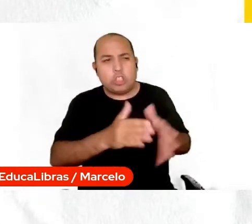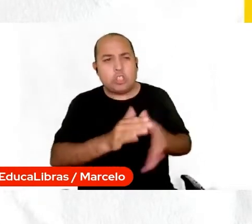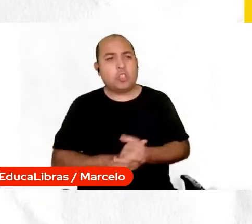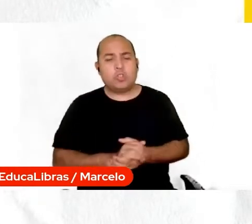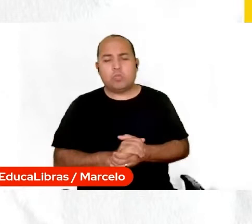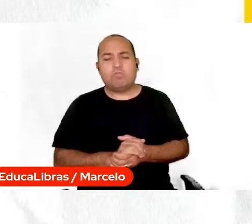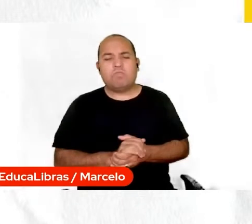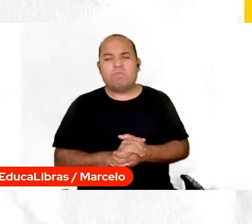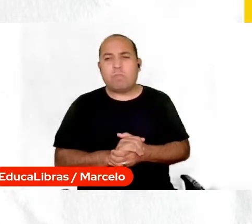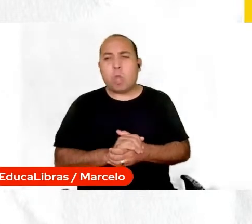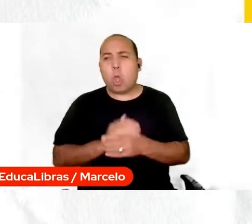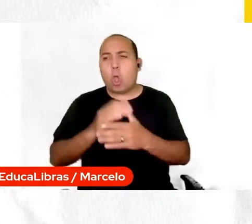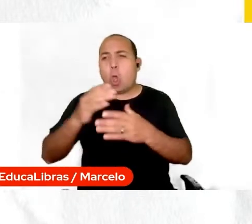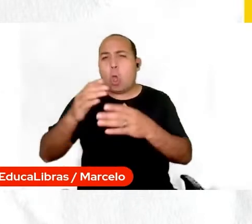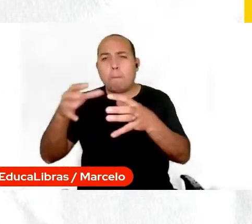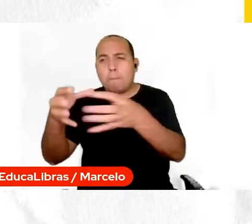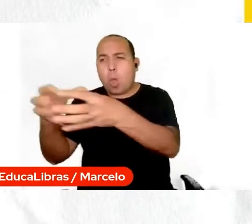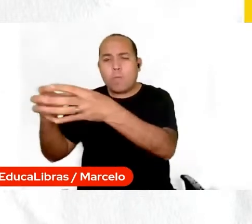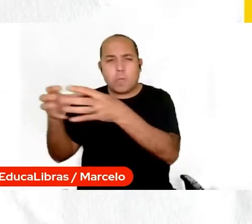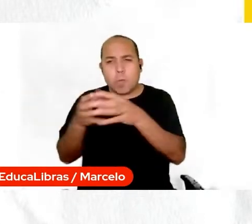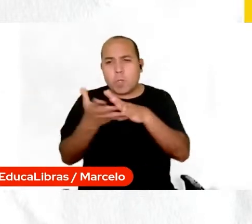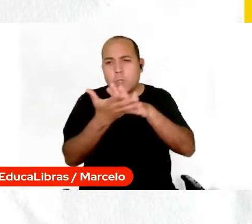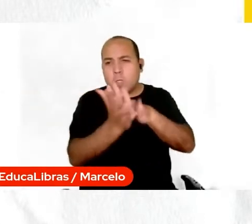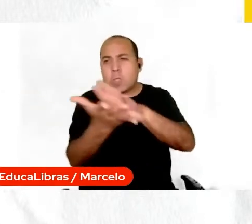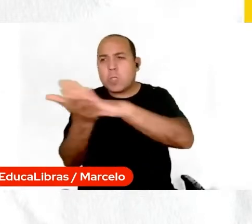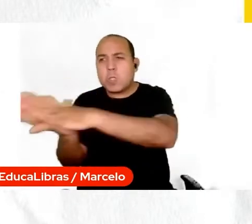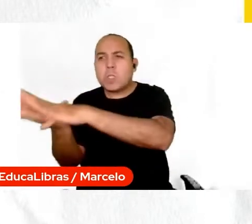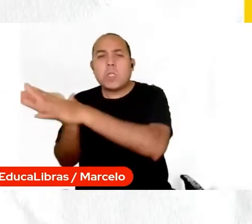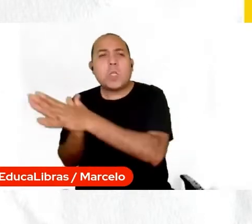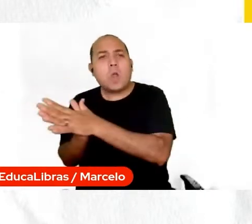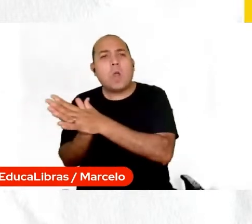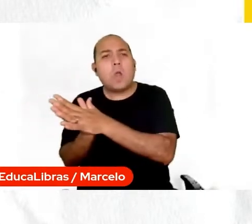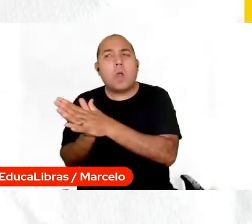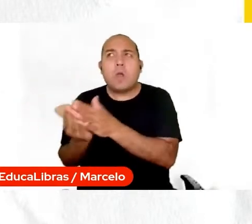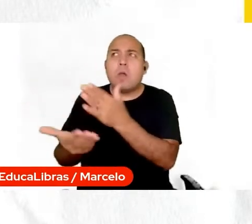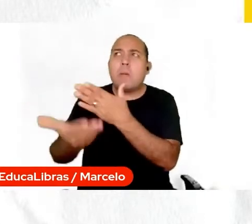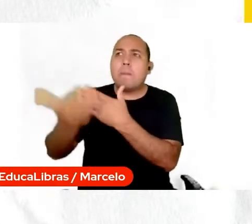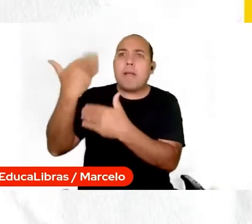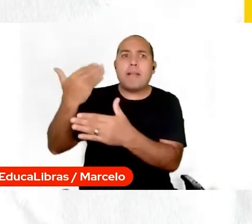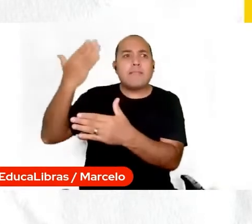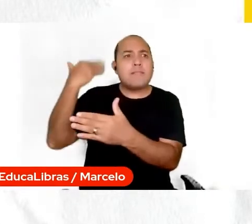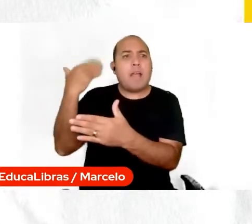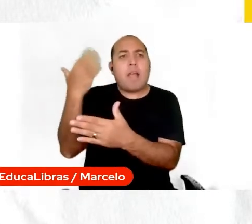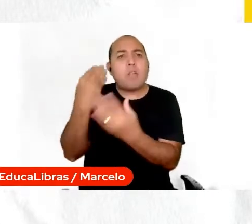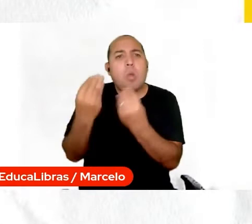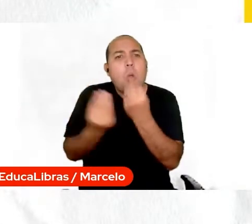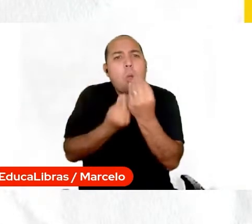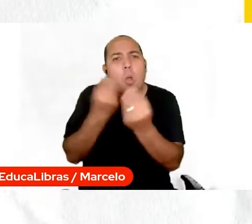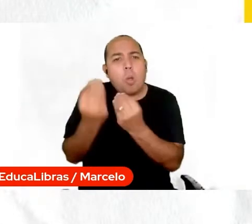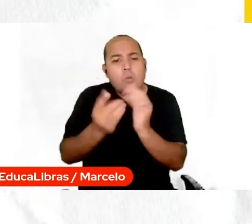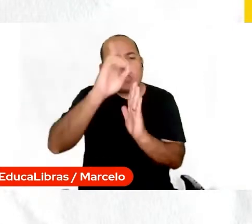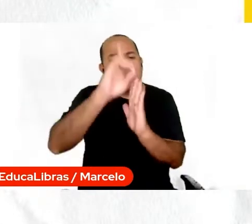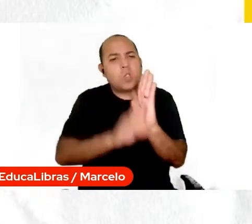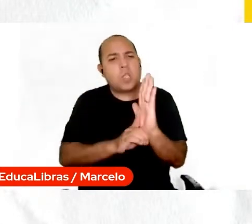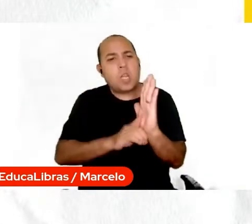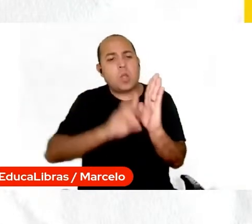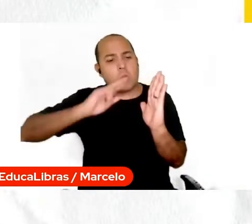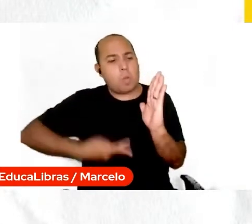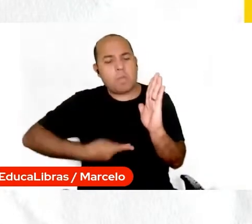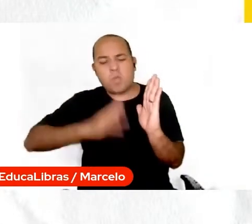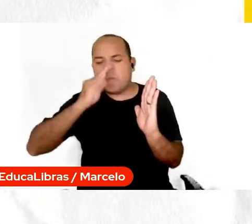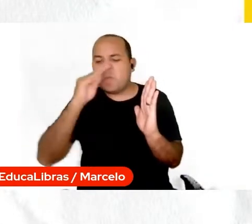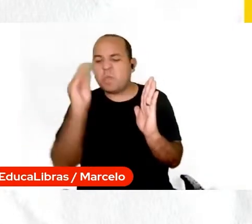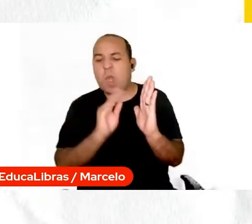porque quando os direitos humanos foram desrespeitados e como eles continuam sendo desrespeitados em muitos